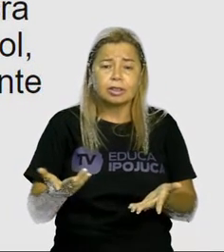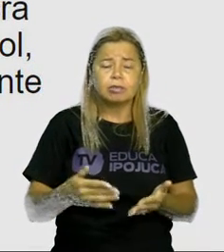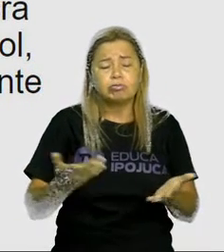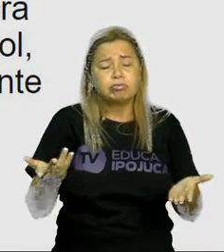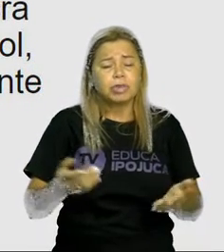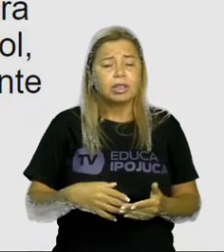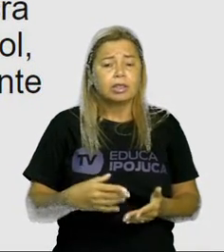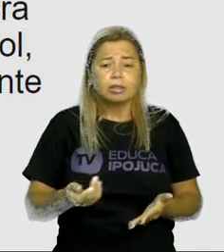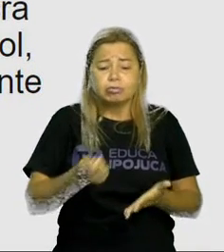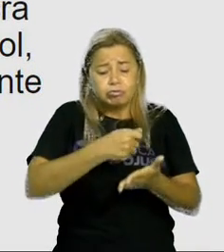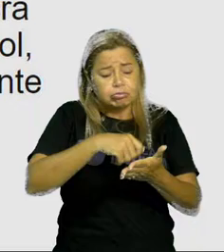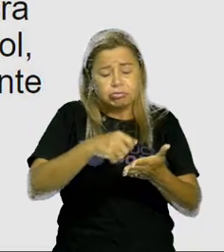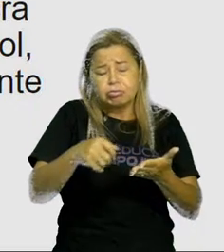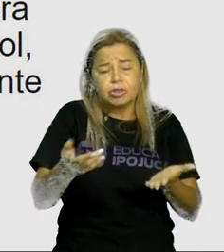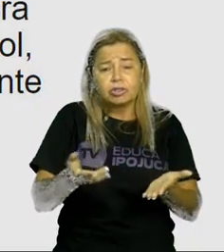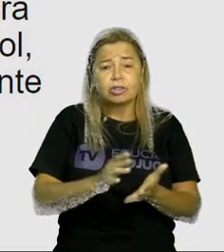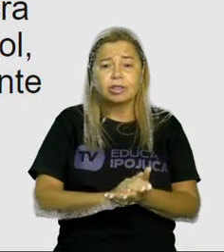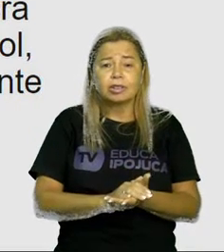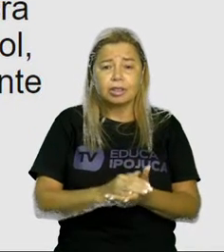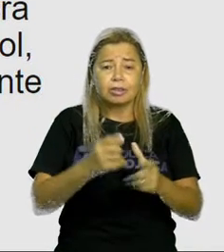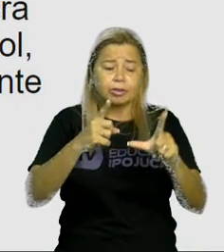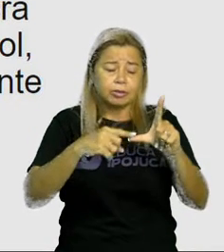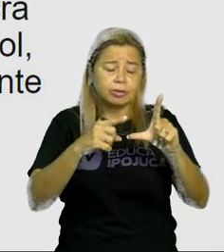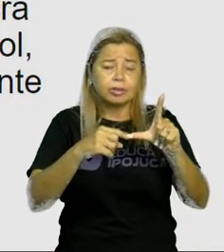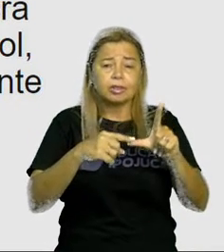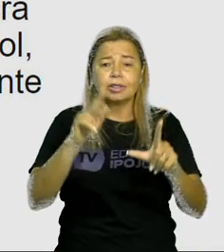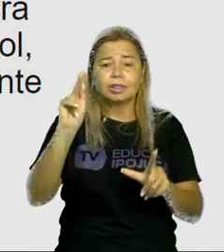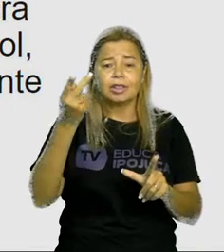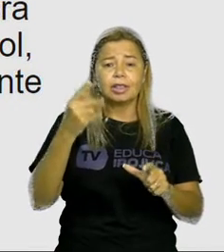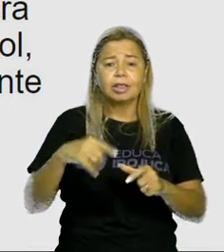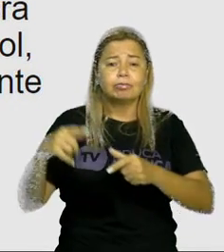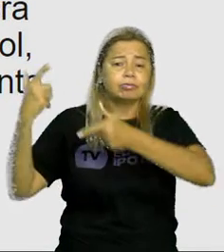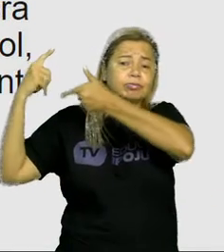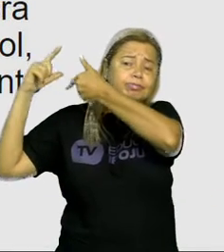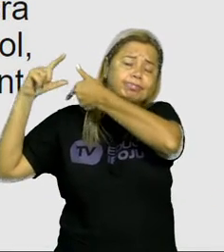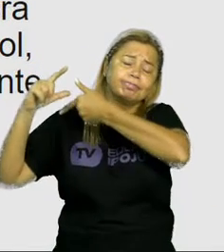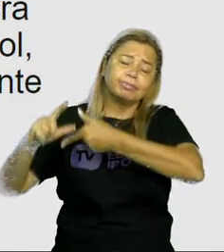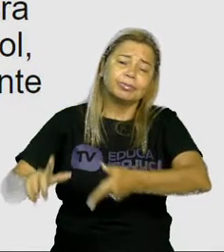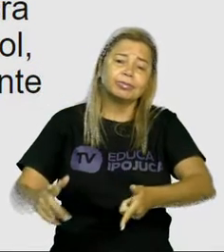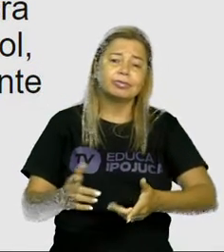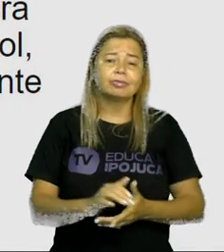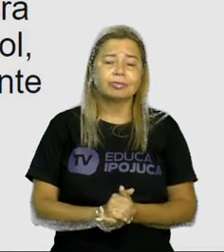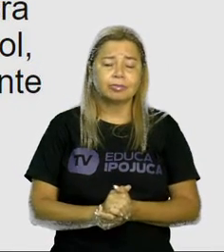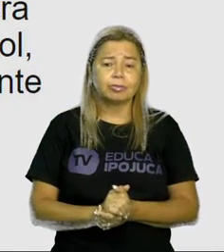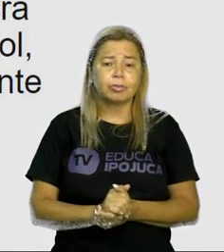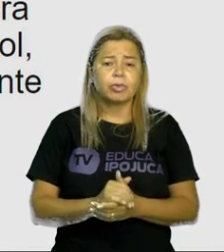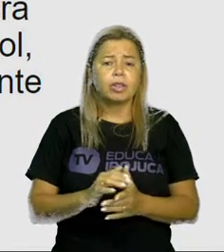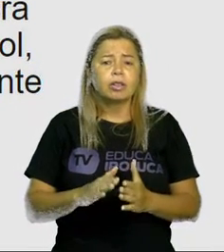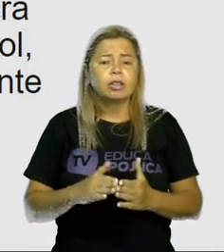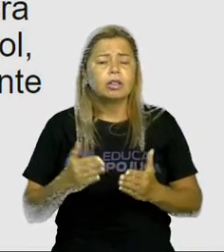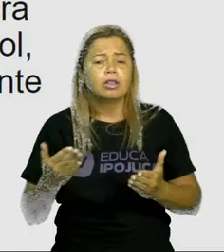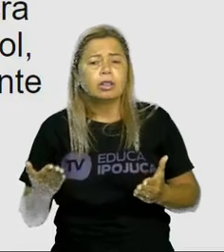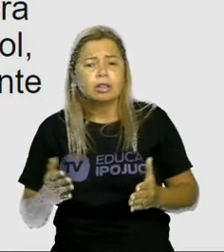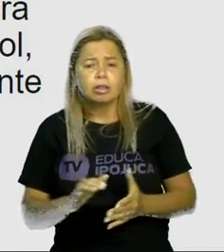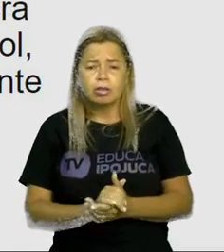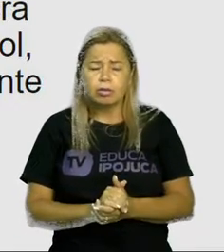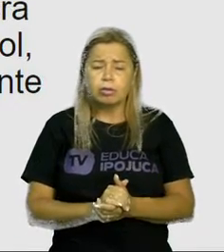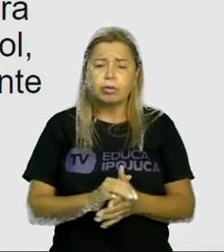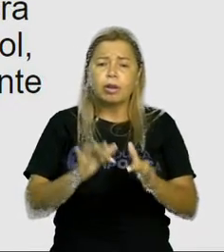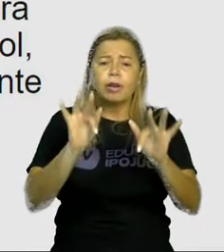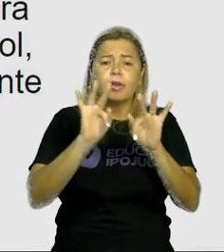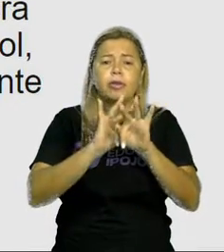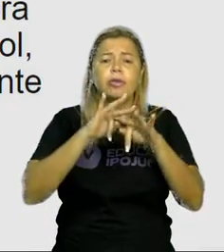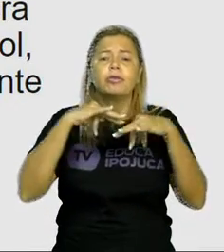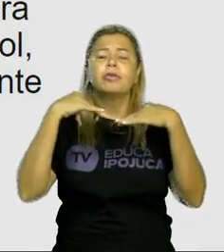hominem. Então, deixou ela lá por uma tradição. Por que família termina com lia e